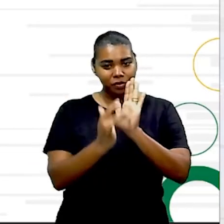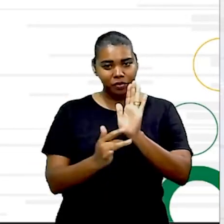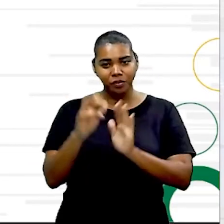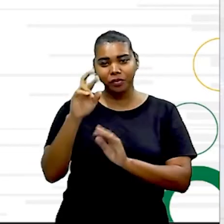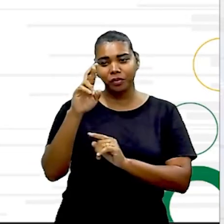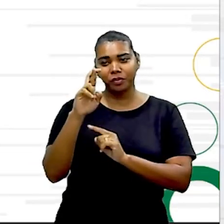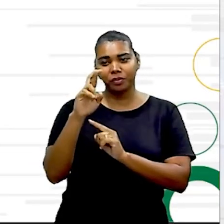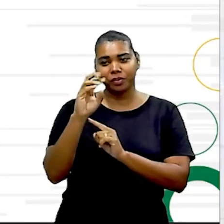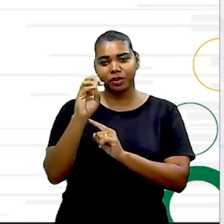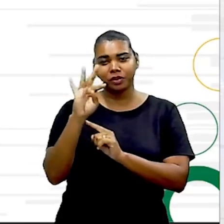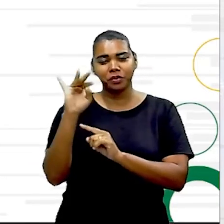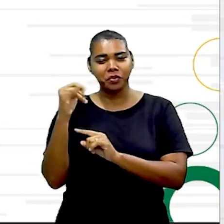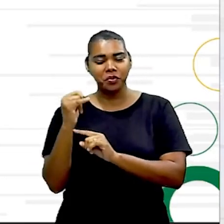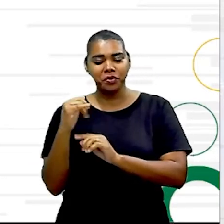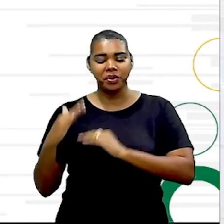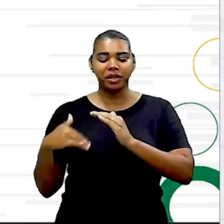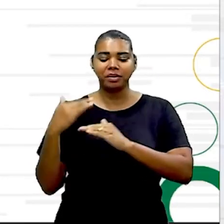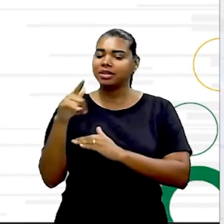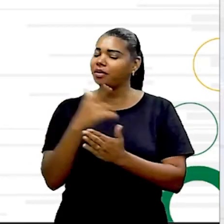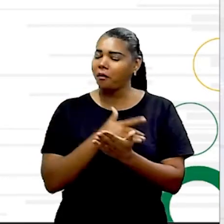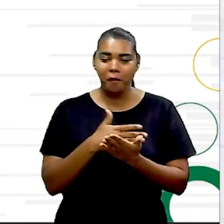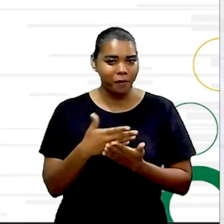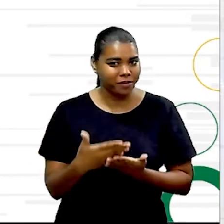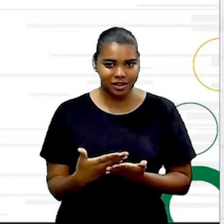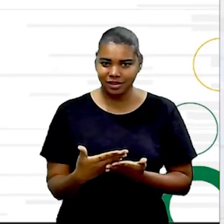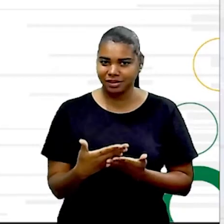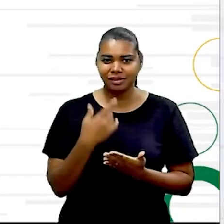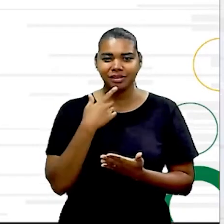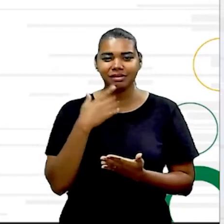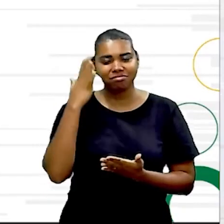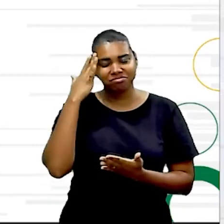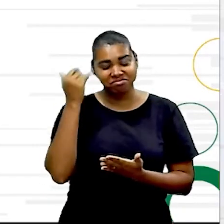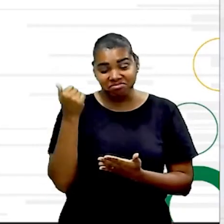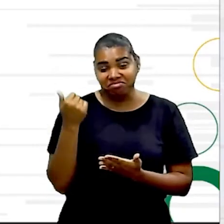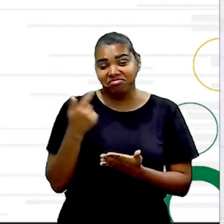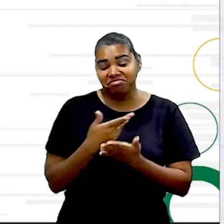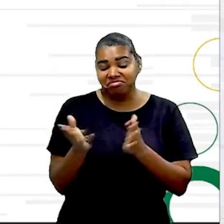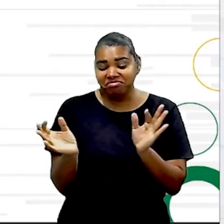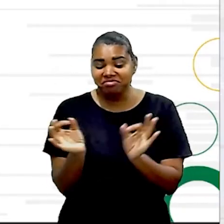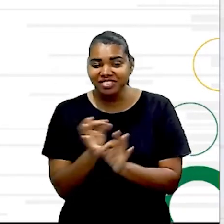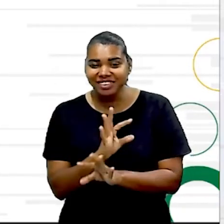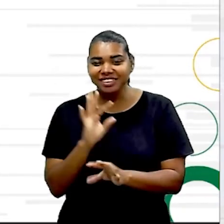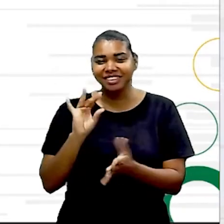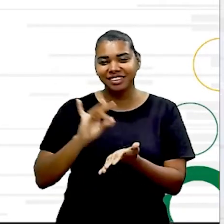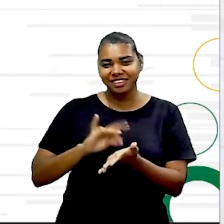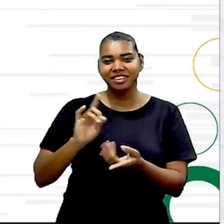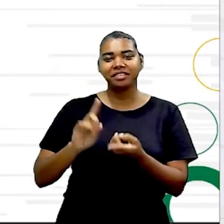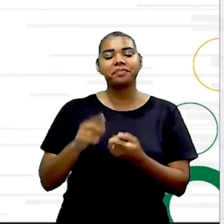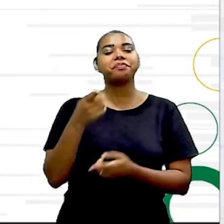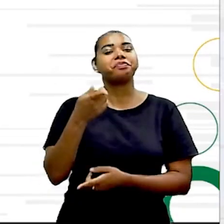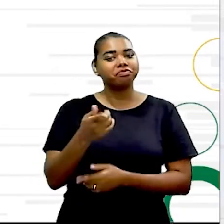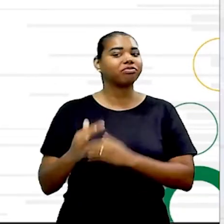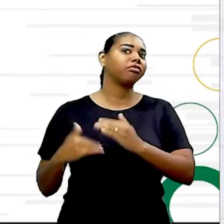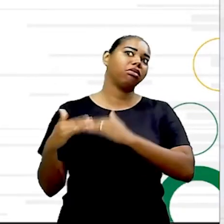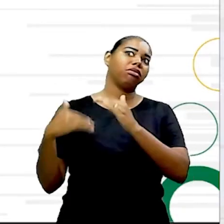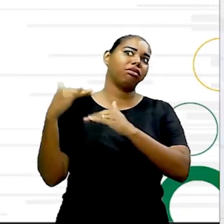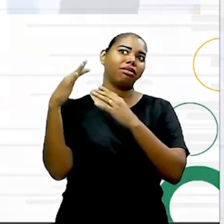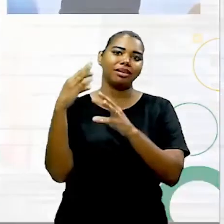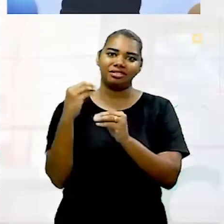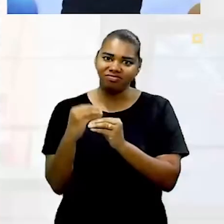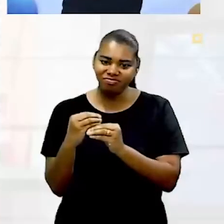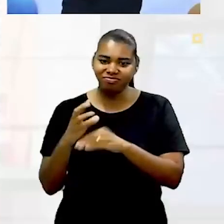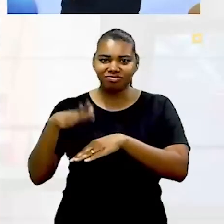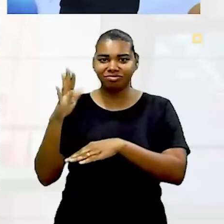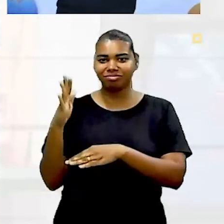progride a história. Você não começa exatamente do mesmo jeito que você termina. Você tem uma progressão. Por mais que seja